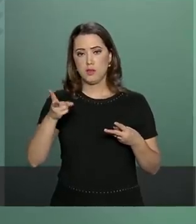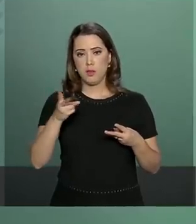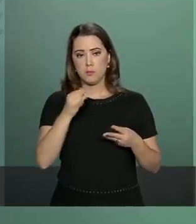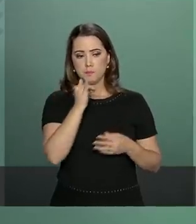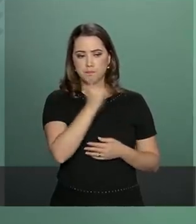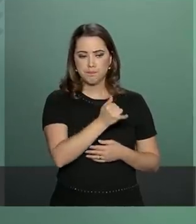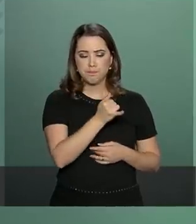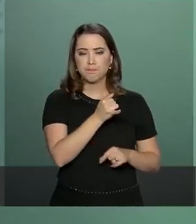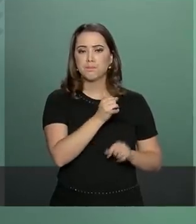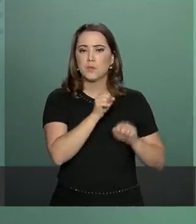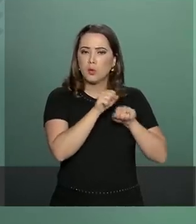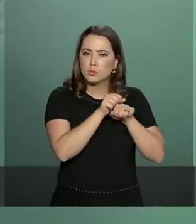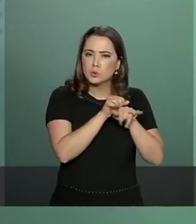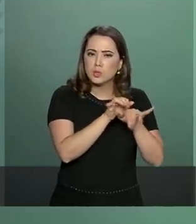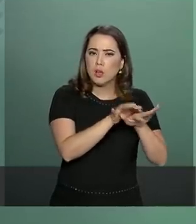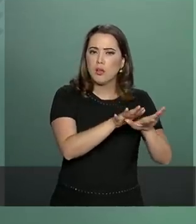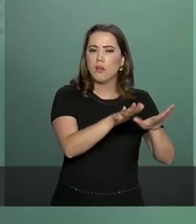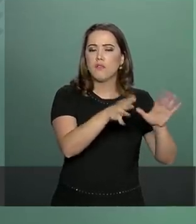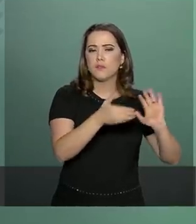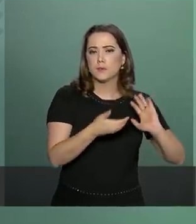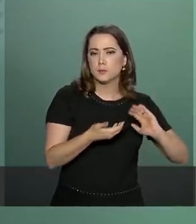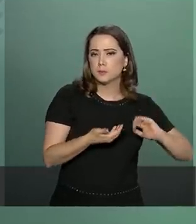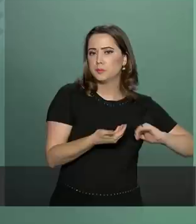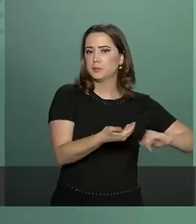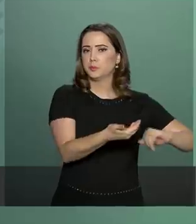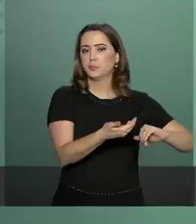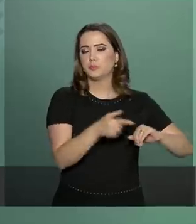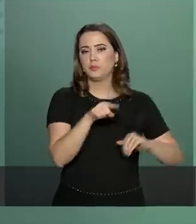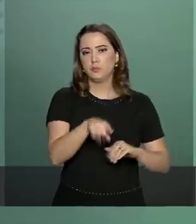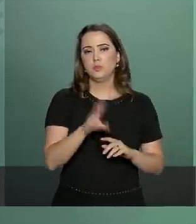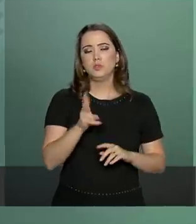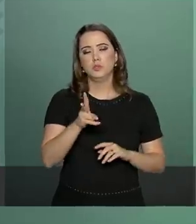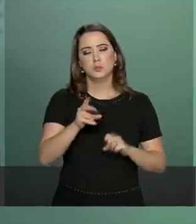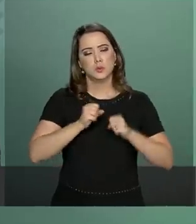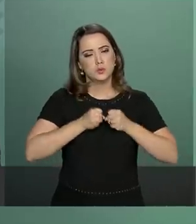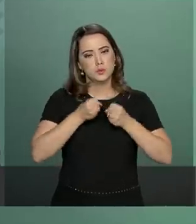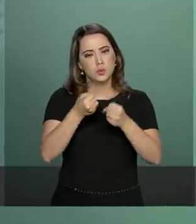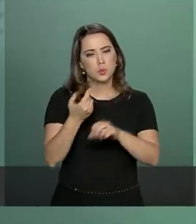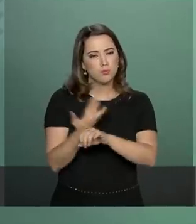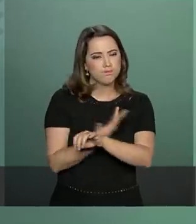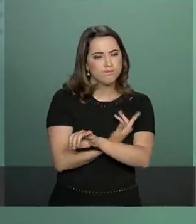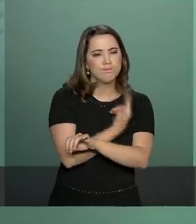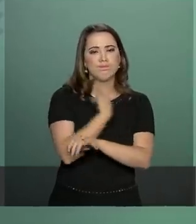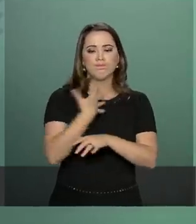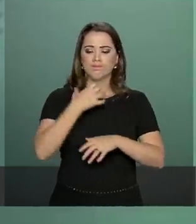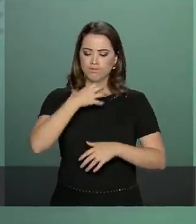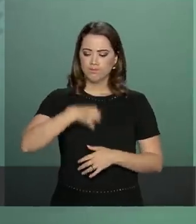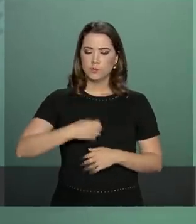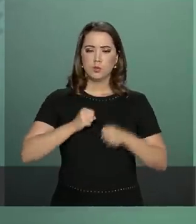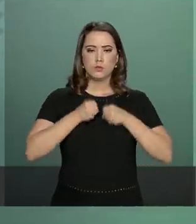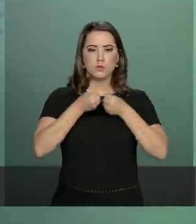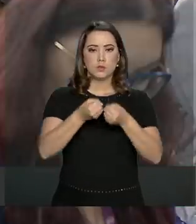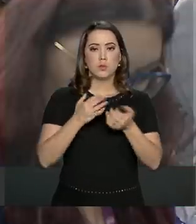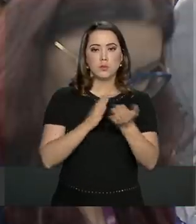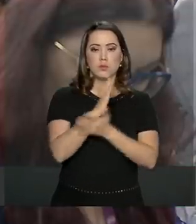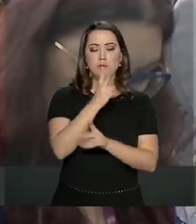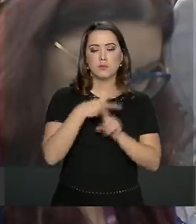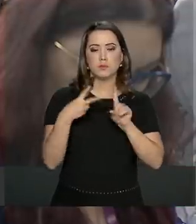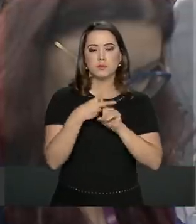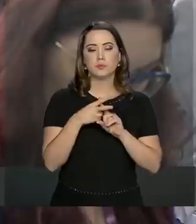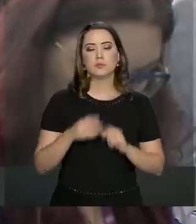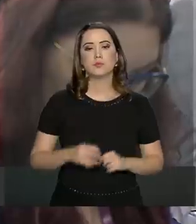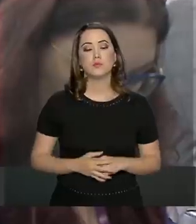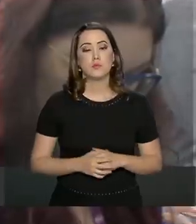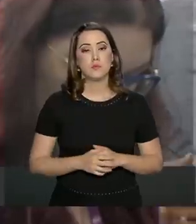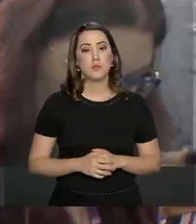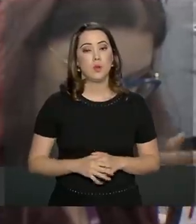e forçando e colocando todo o seu esforço emocional e físico para aprovação da Previdência porta-voz Cláudia